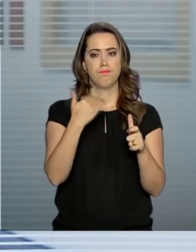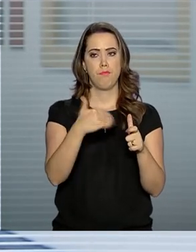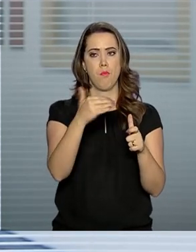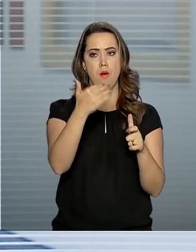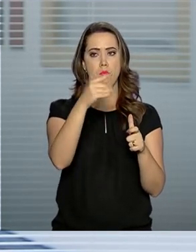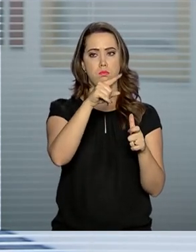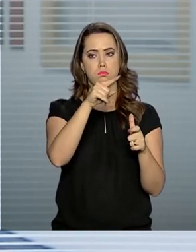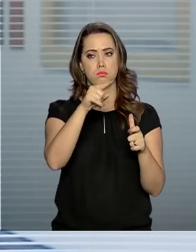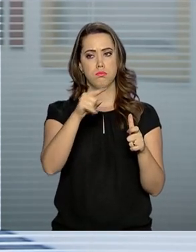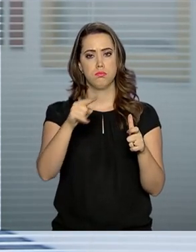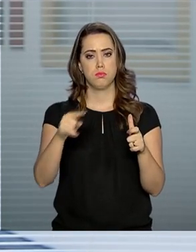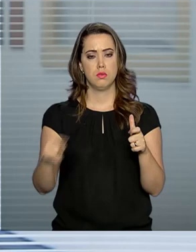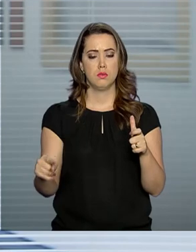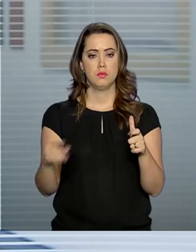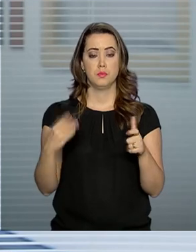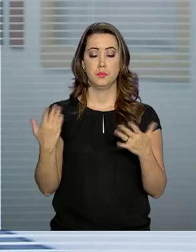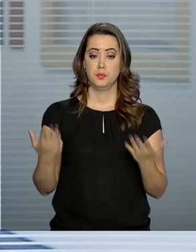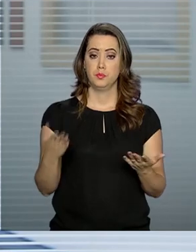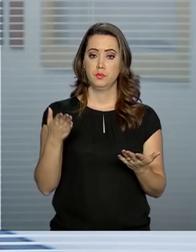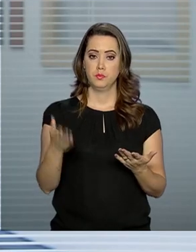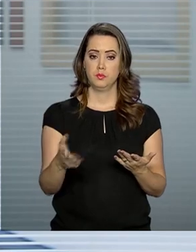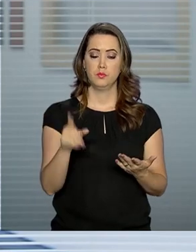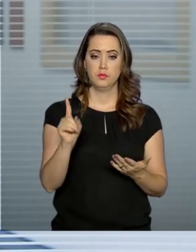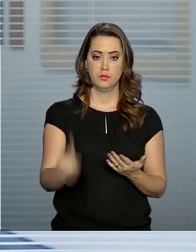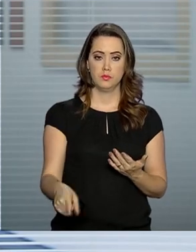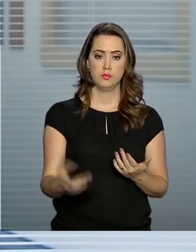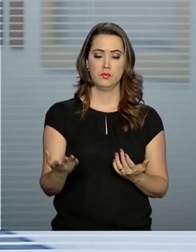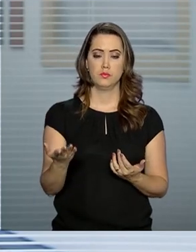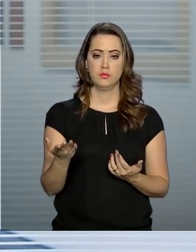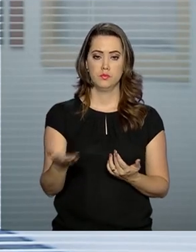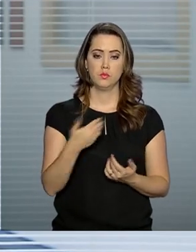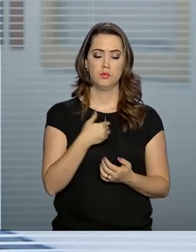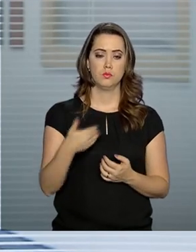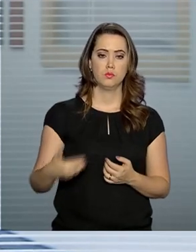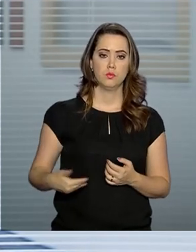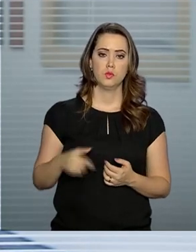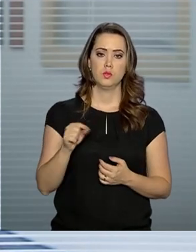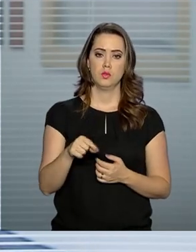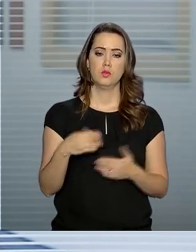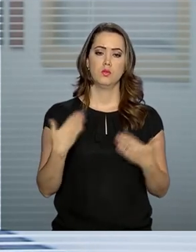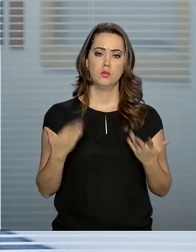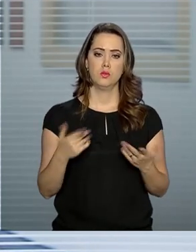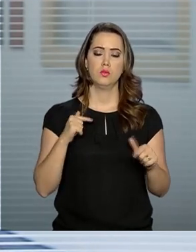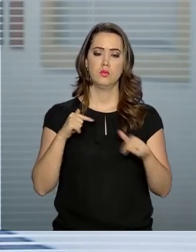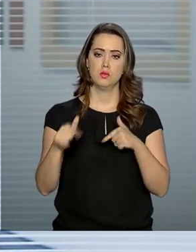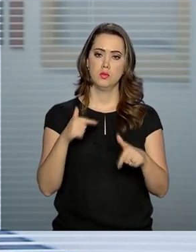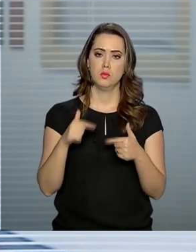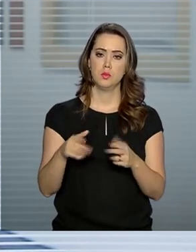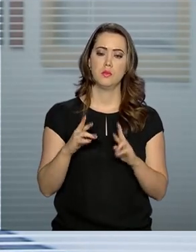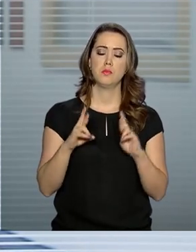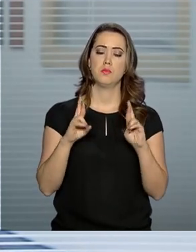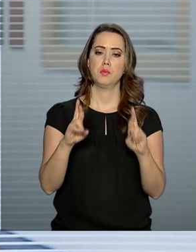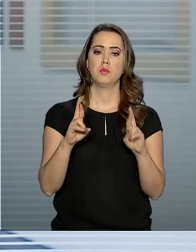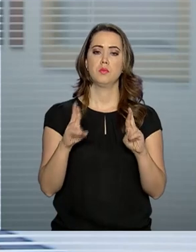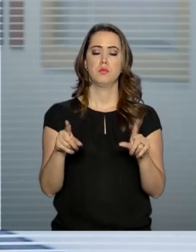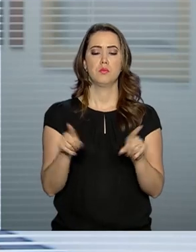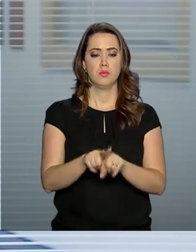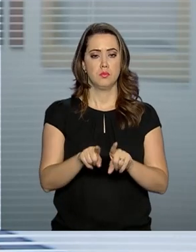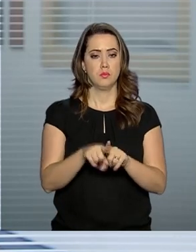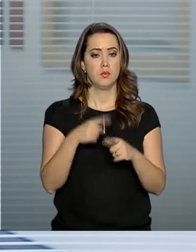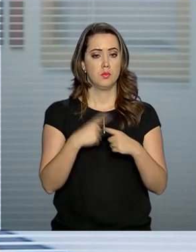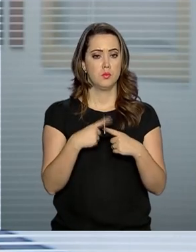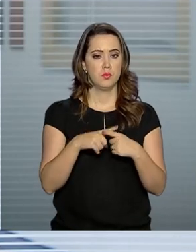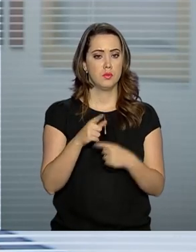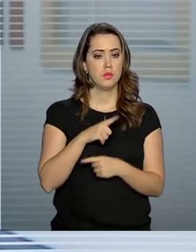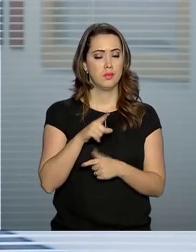dívida bruta Então é isso que o governo E obviamente o mercado Está esperando também Porque